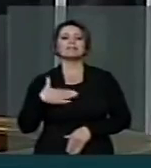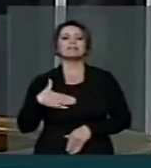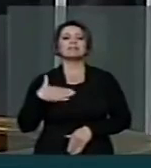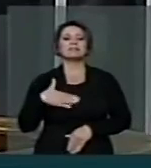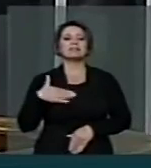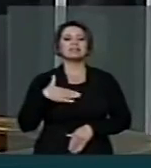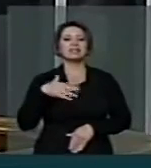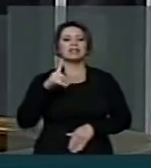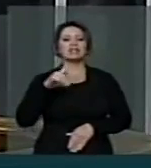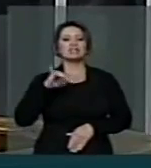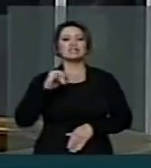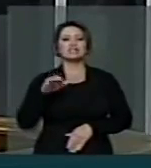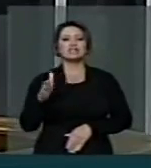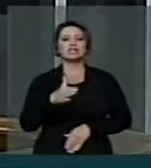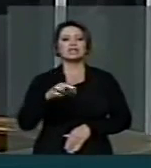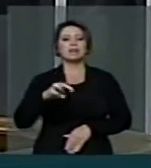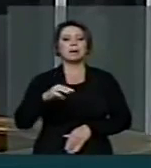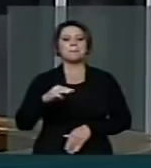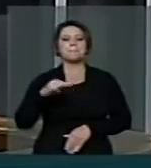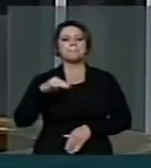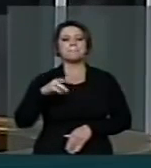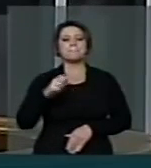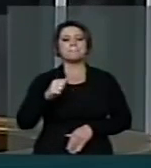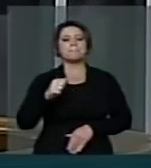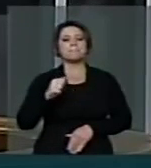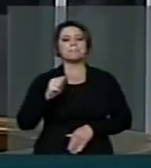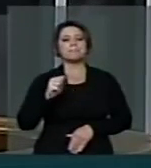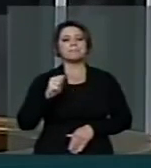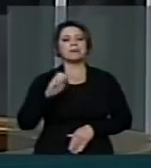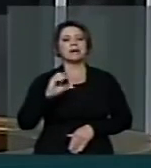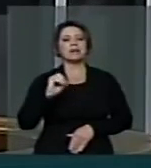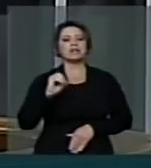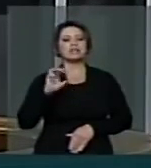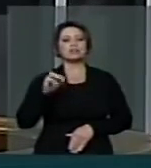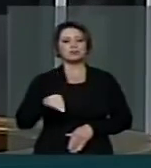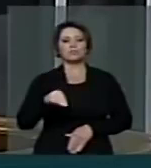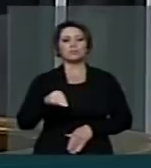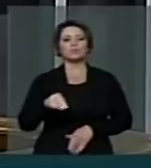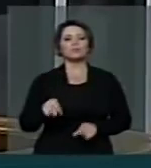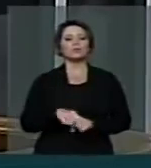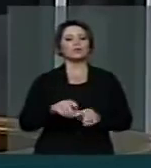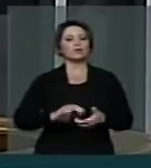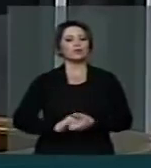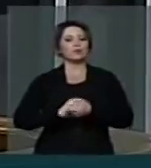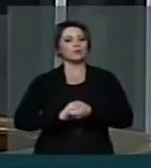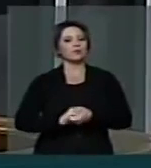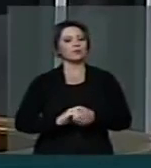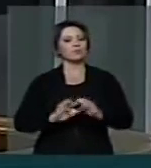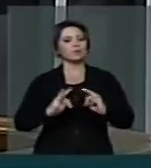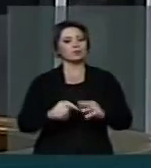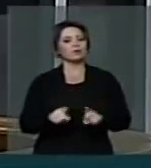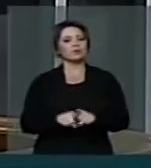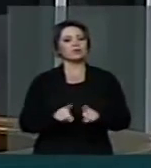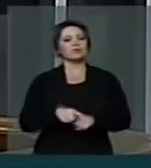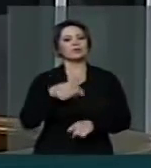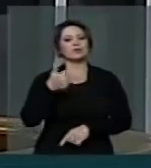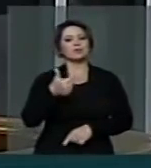dia da maçonaria, através da grande loja, a gente quer cumprimentar todos os maçons brasileiros. Isso foi em